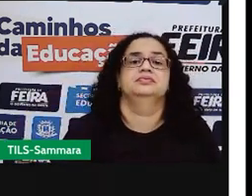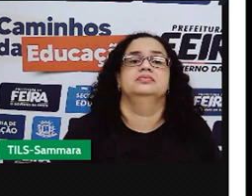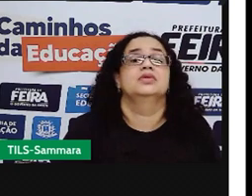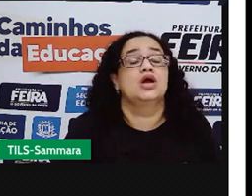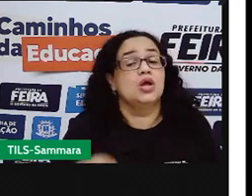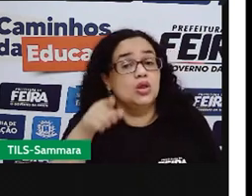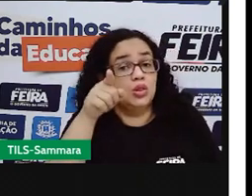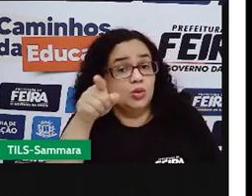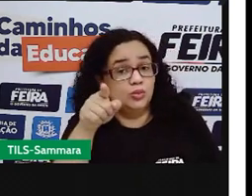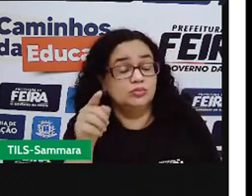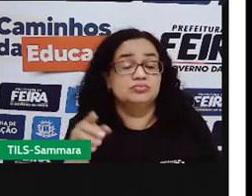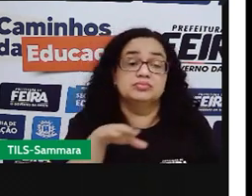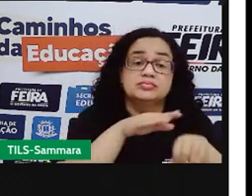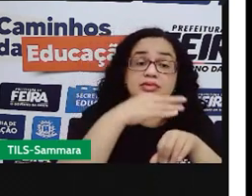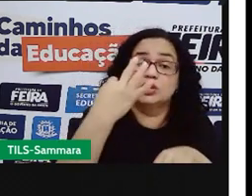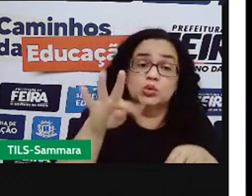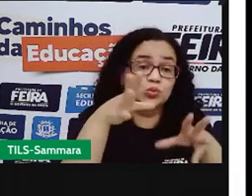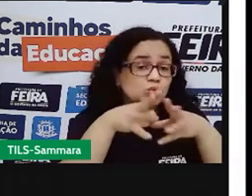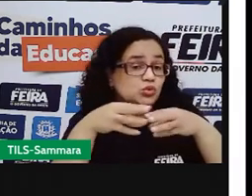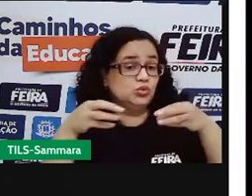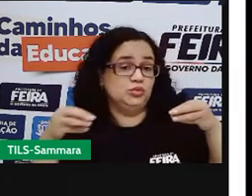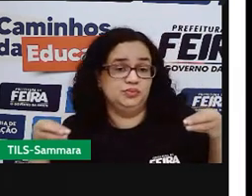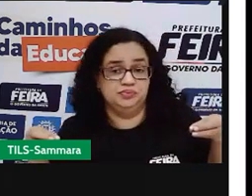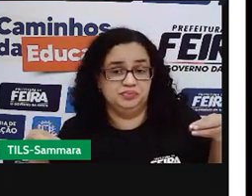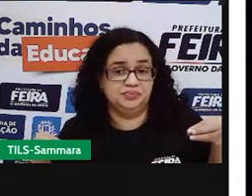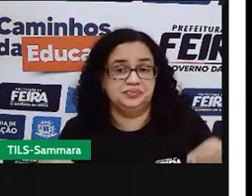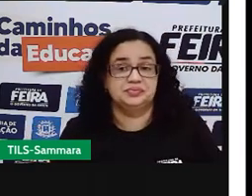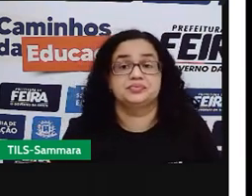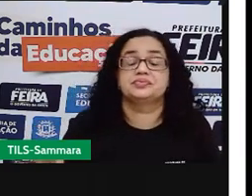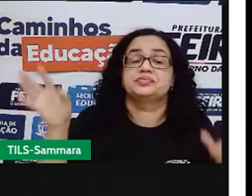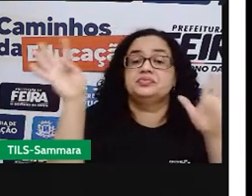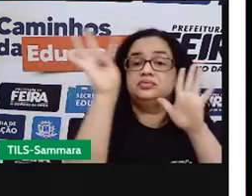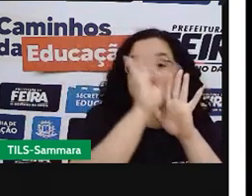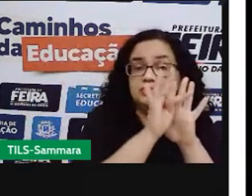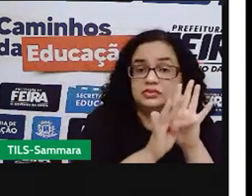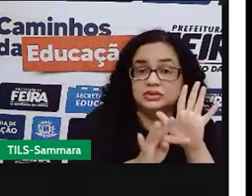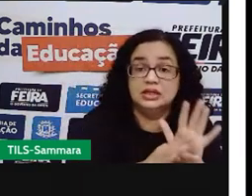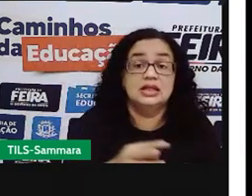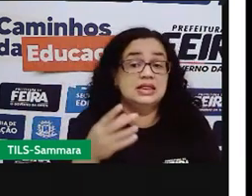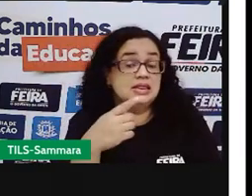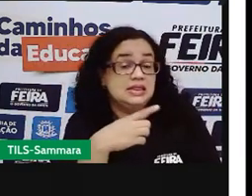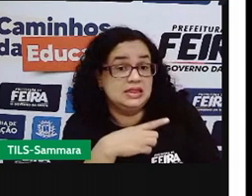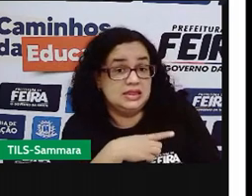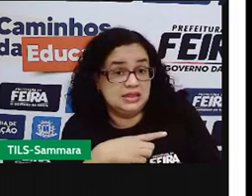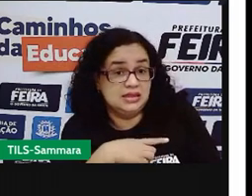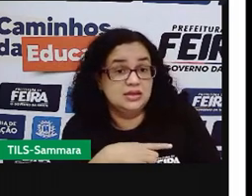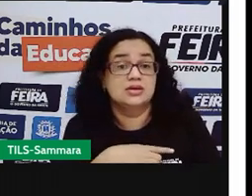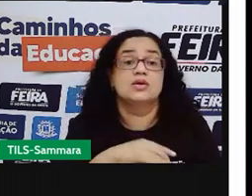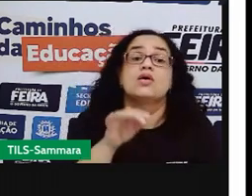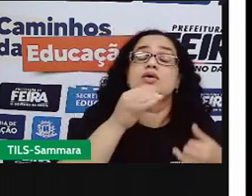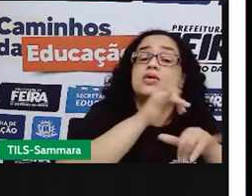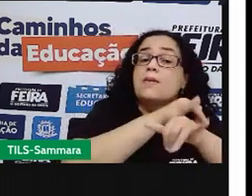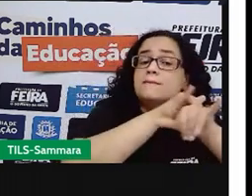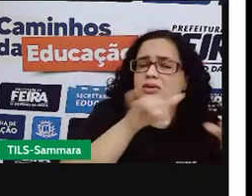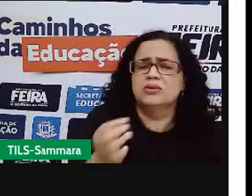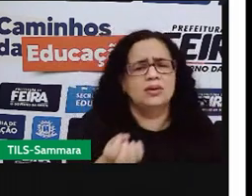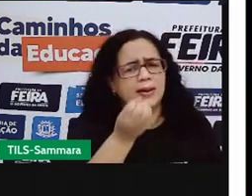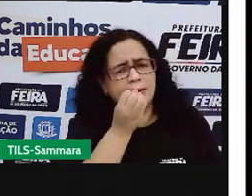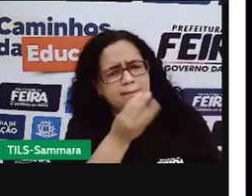Tomou, doriu? A dor sumiu. Esse texto é para convencer o público de que o produto é bom.